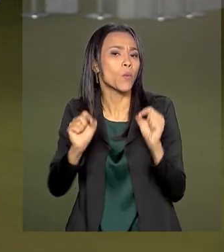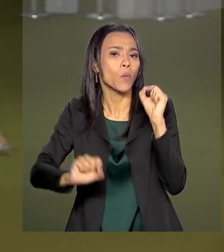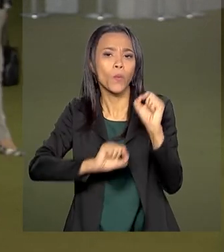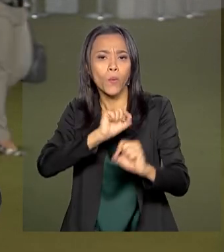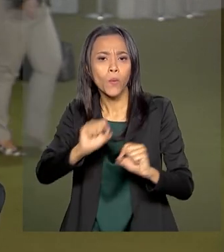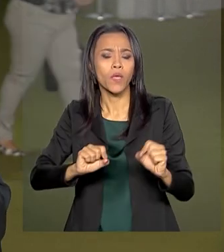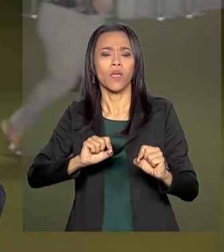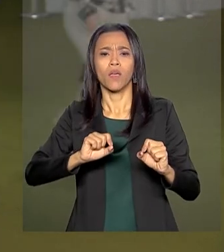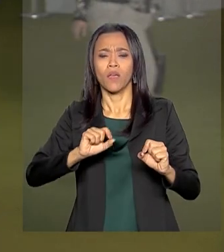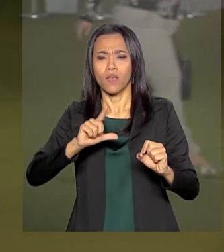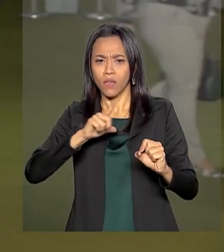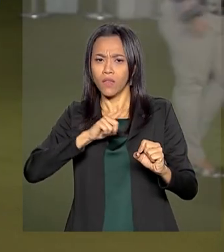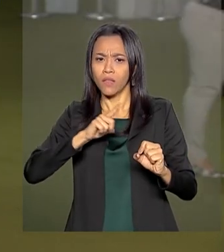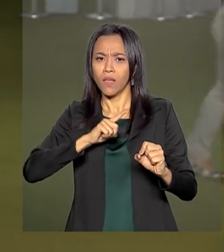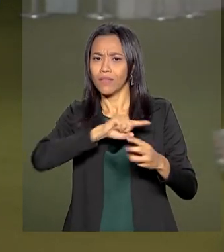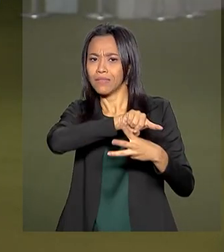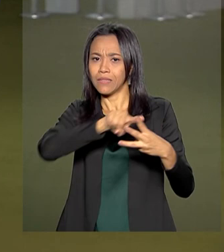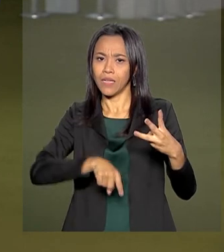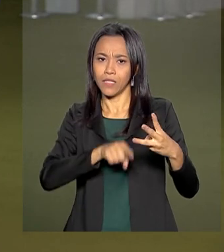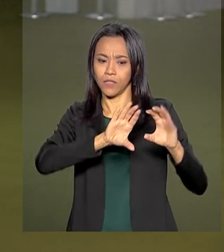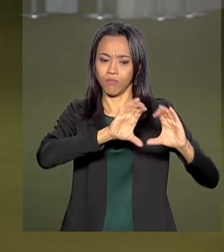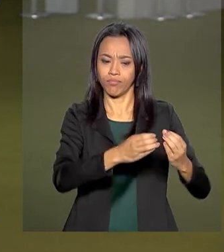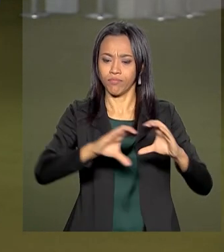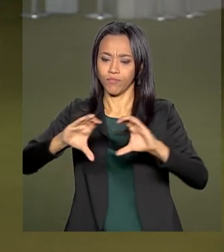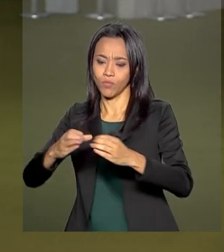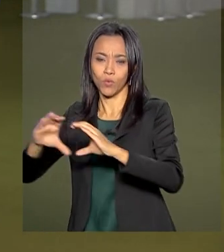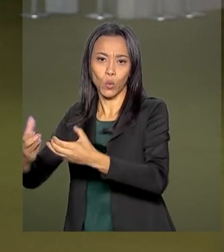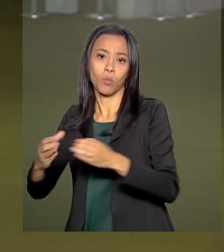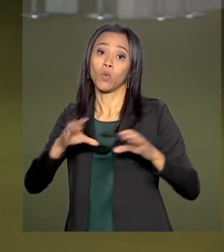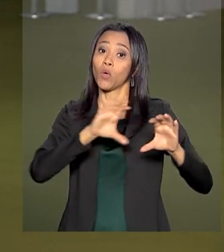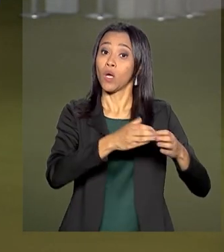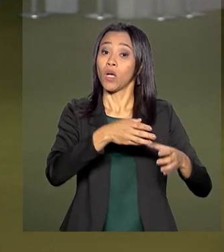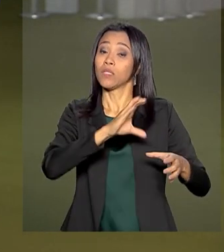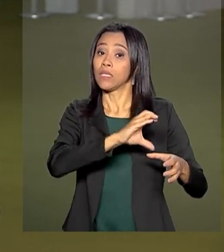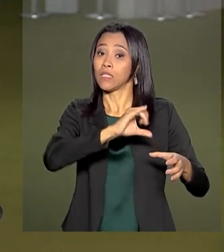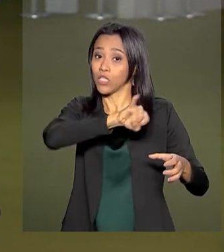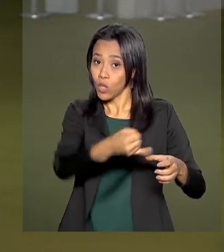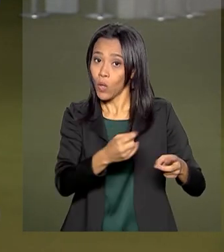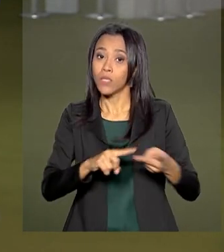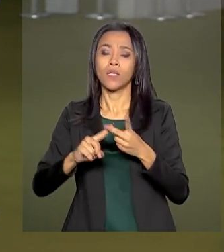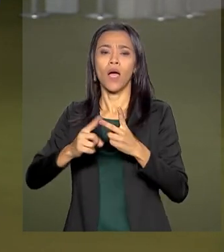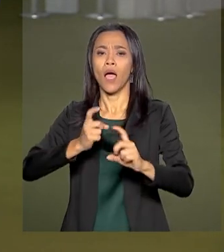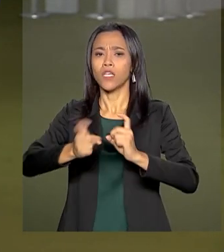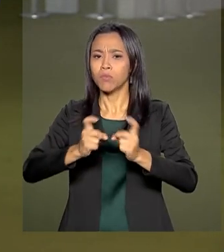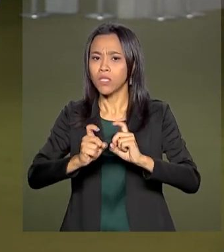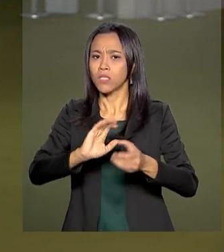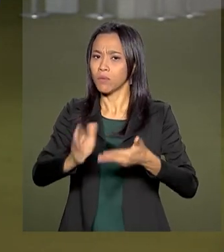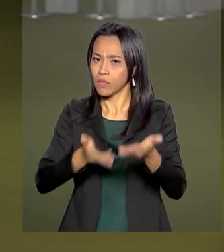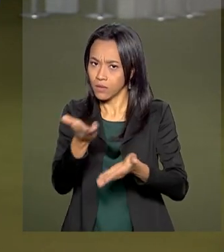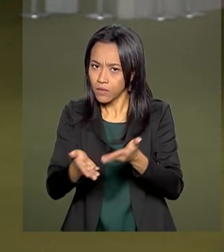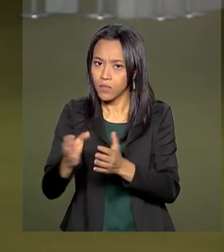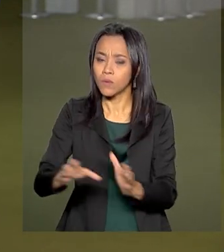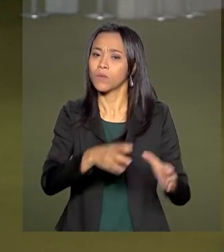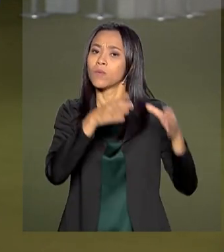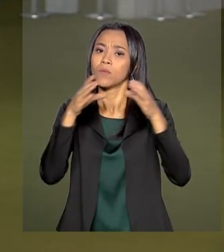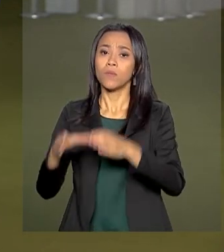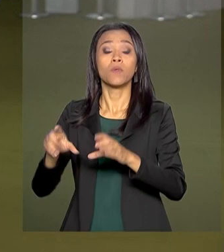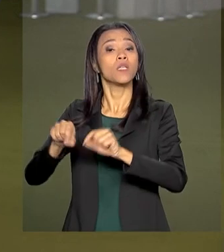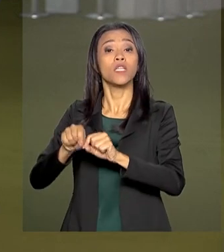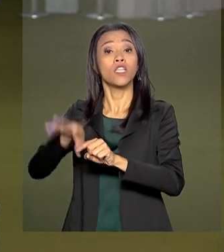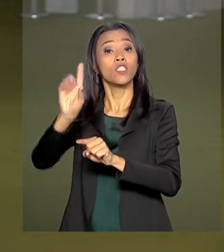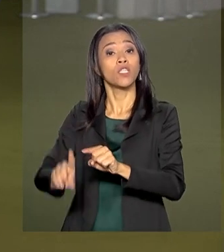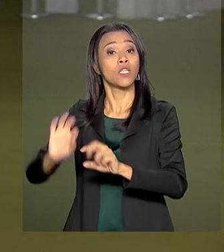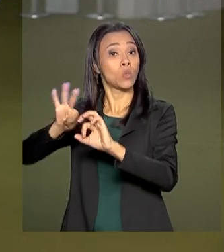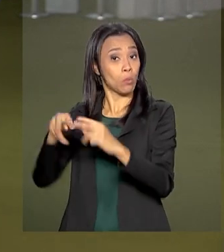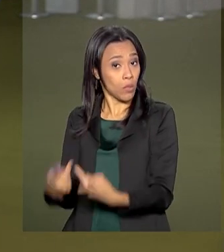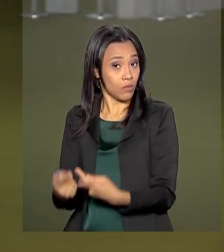composta, ele é conjunta de três comissões, a Constituição e Justiça, de Trabalho, Administração e Serviço Público e de Direitos Humanos